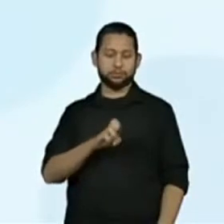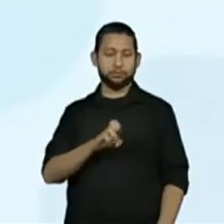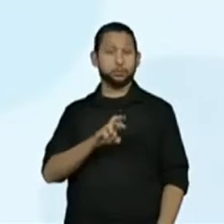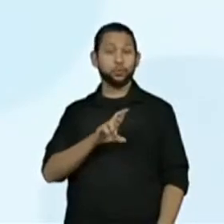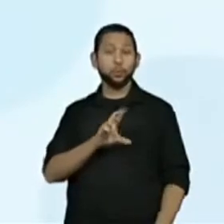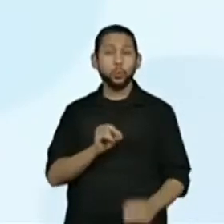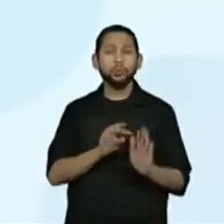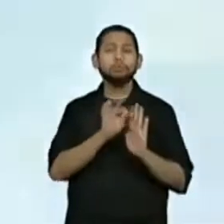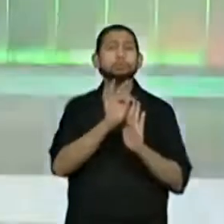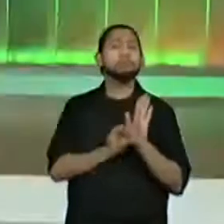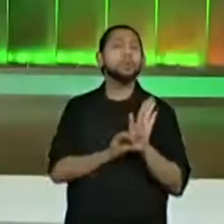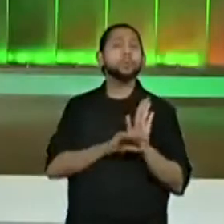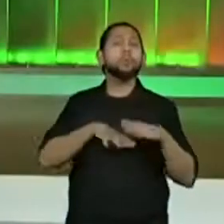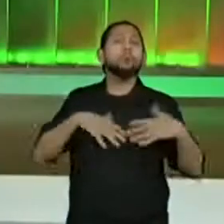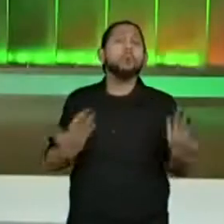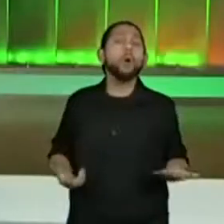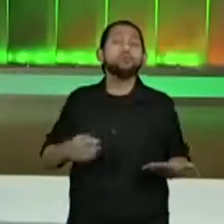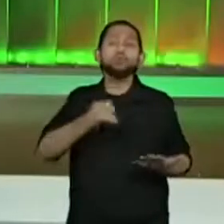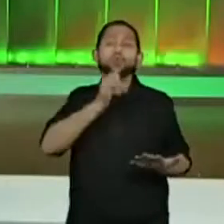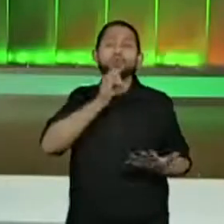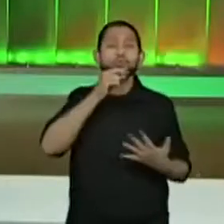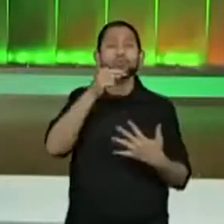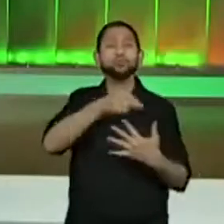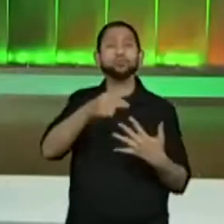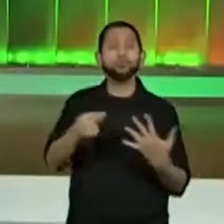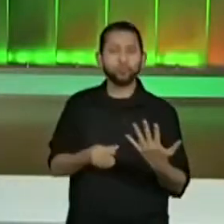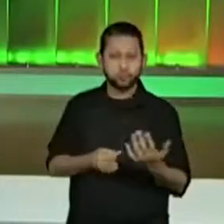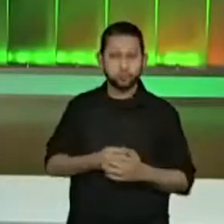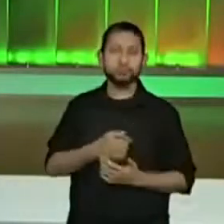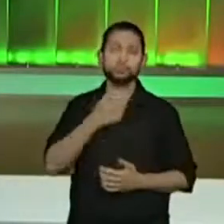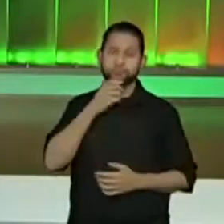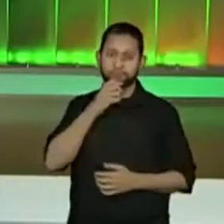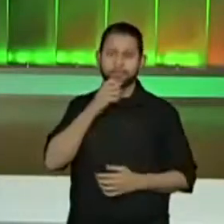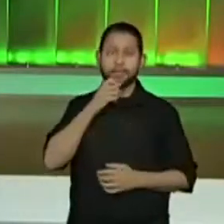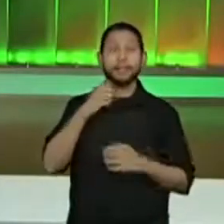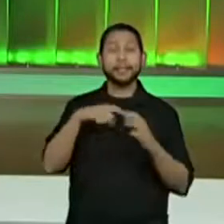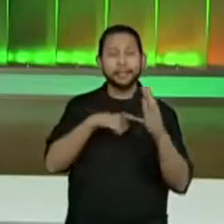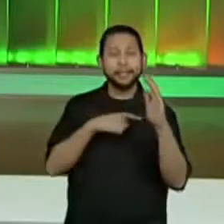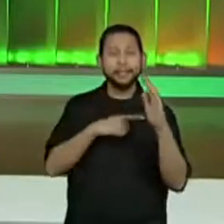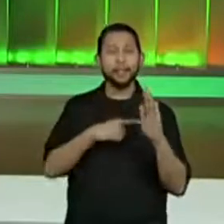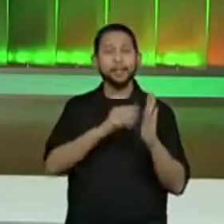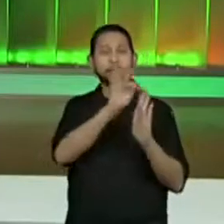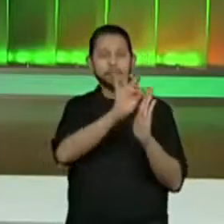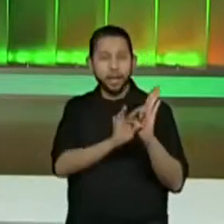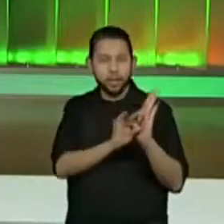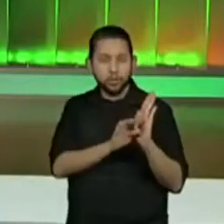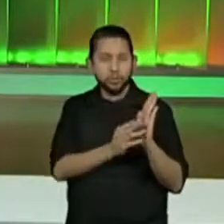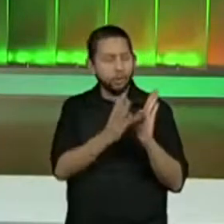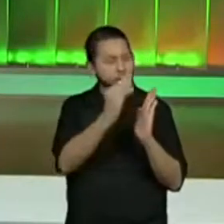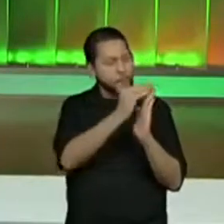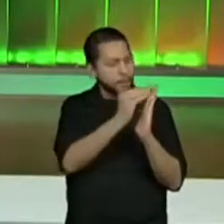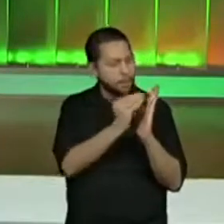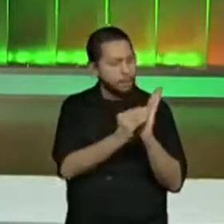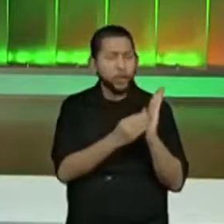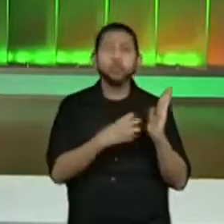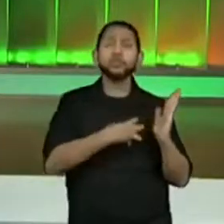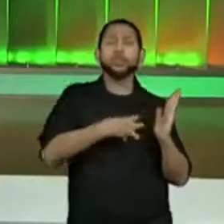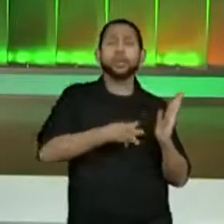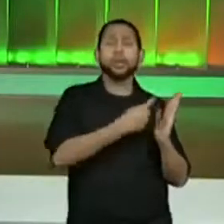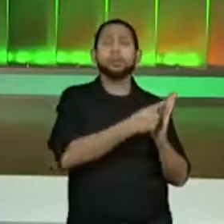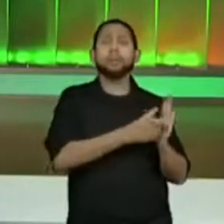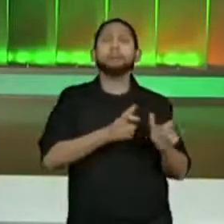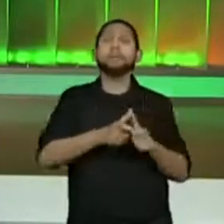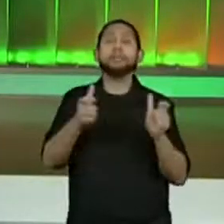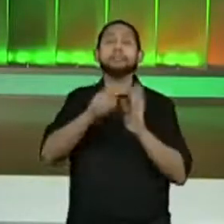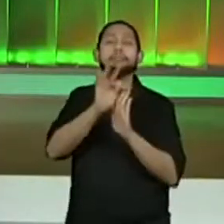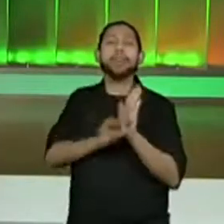nós faremos a questão da estrutura composicional de um gênero que eu acredito